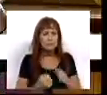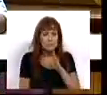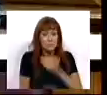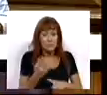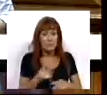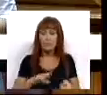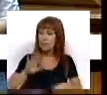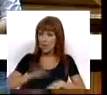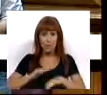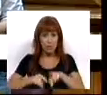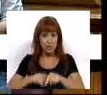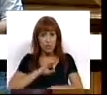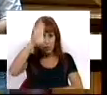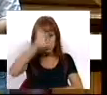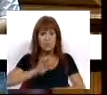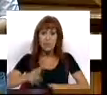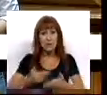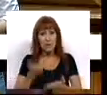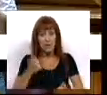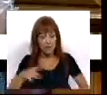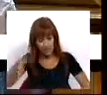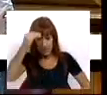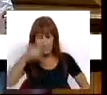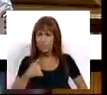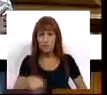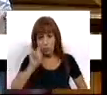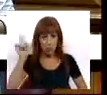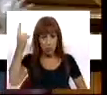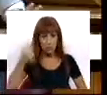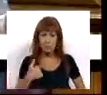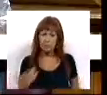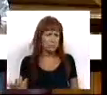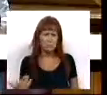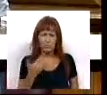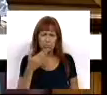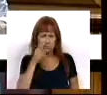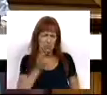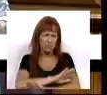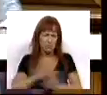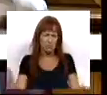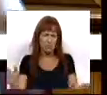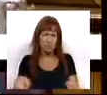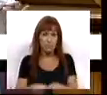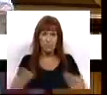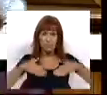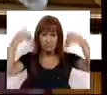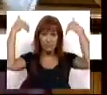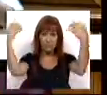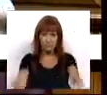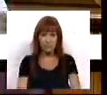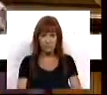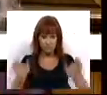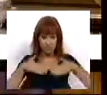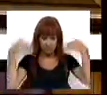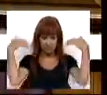aí essa consequência que o Sr. Ministro deve retirar. E se não retirar, não há mais pedido de desculpas. É demissão, é